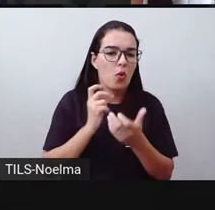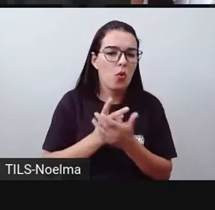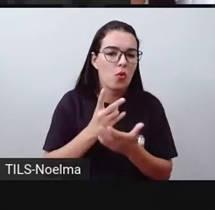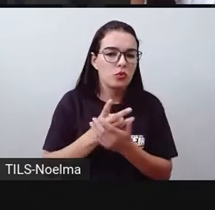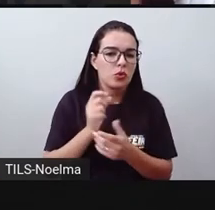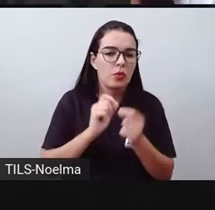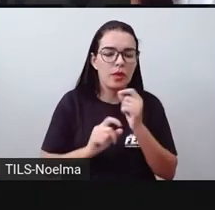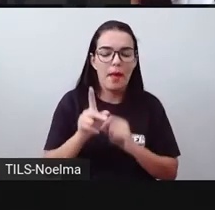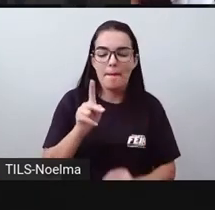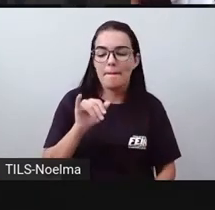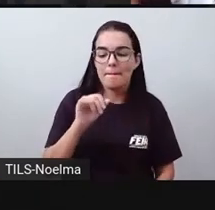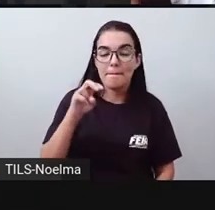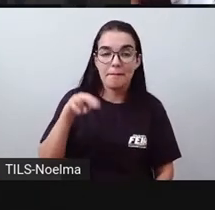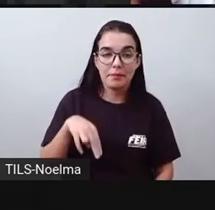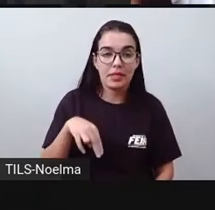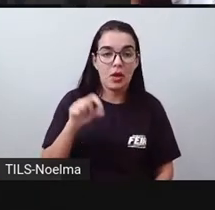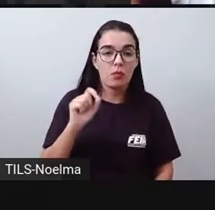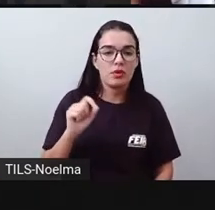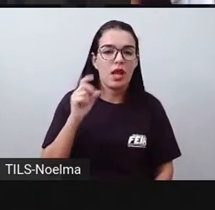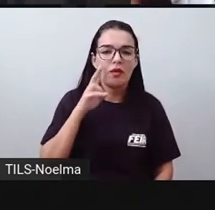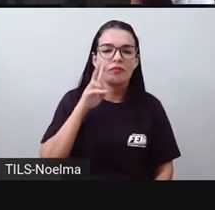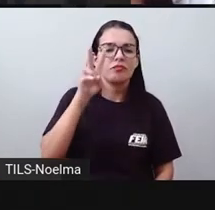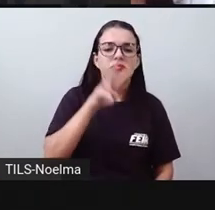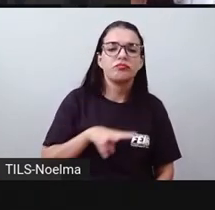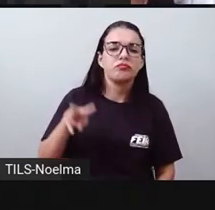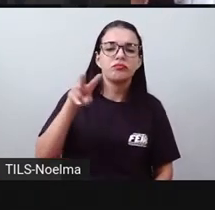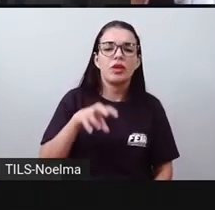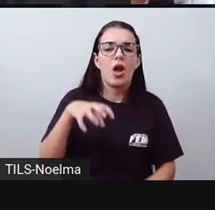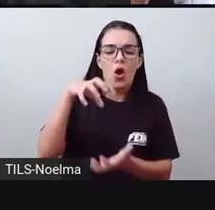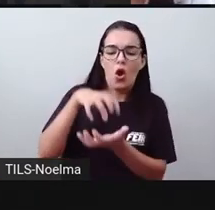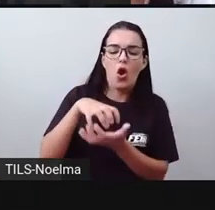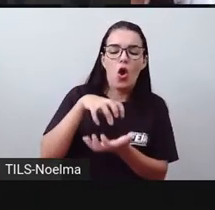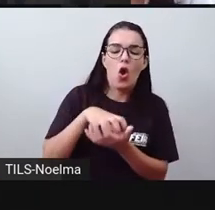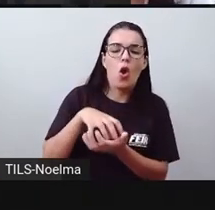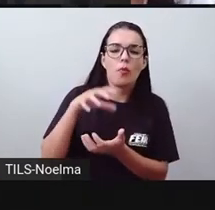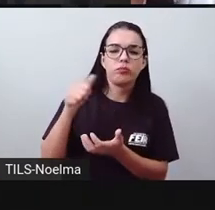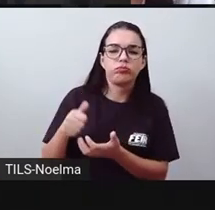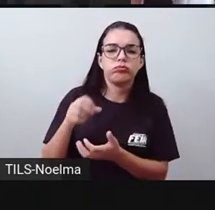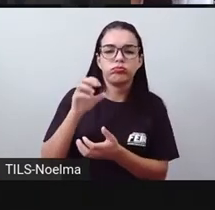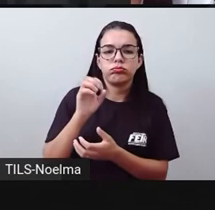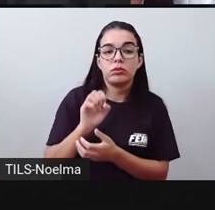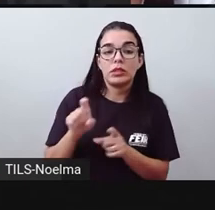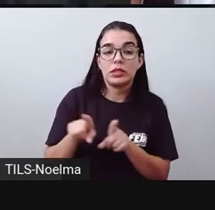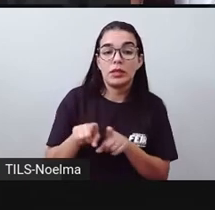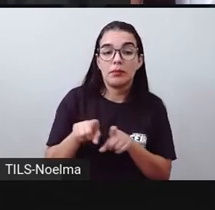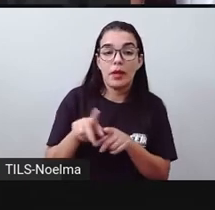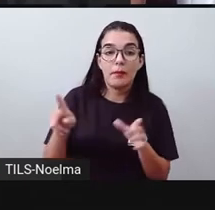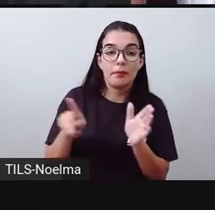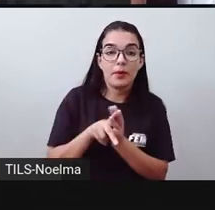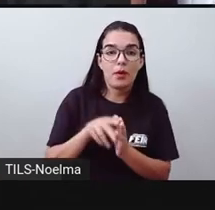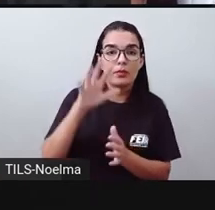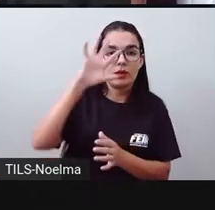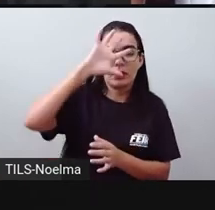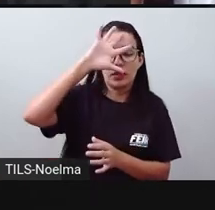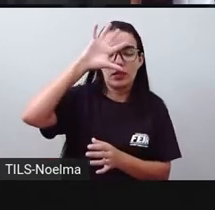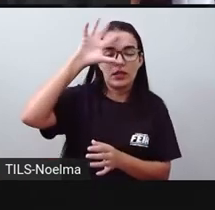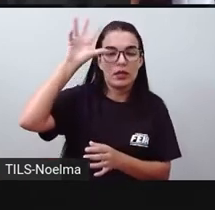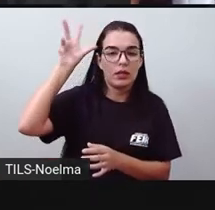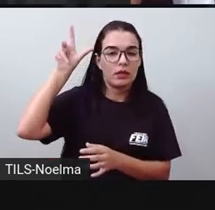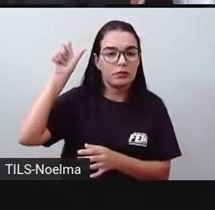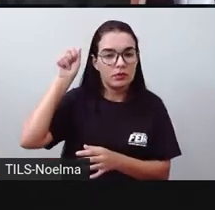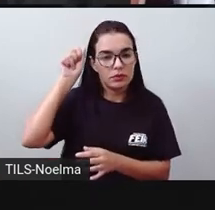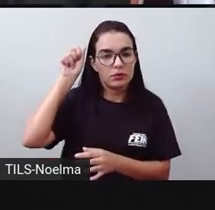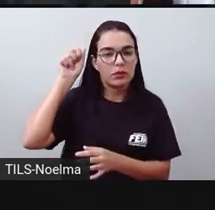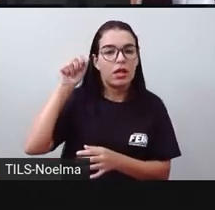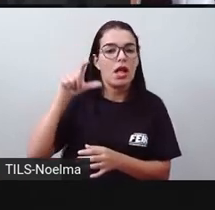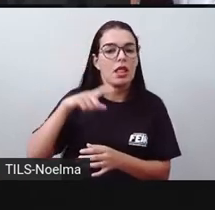PIN, que visava uma maior ocupação do centro-oeste do país e também da Amazônia. Então, houve aí um interesse inicial